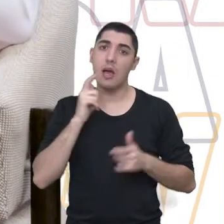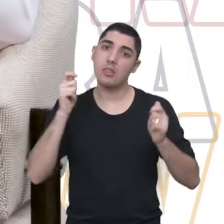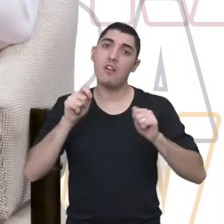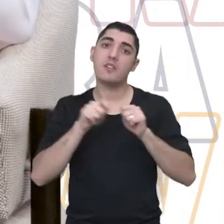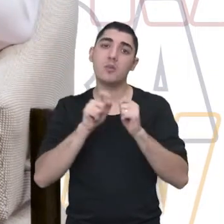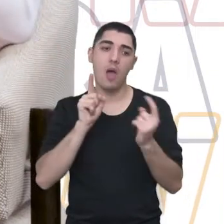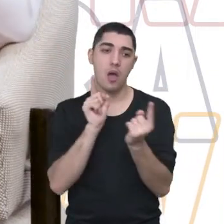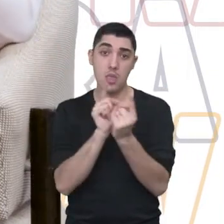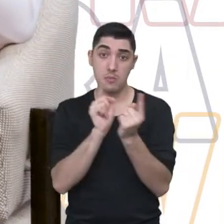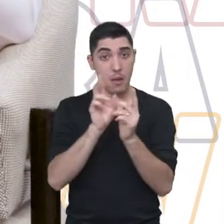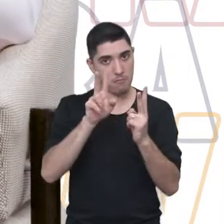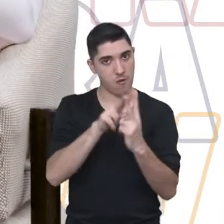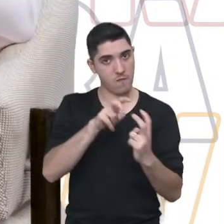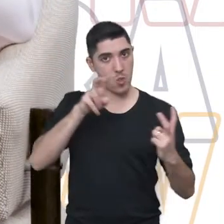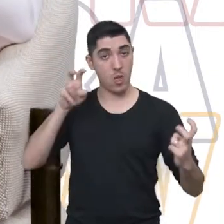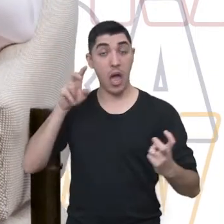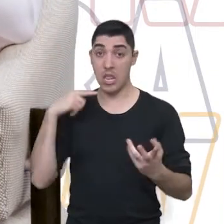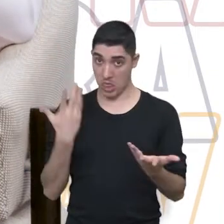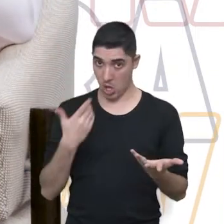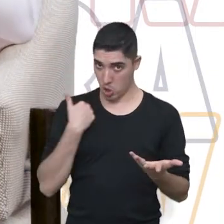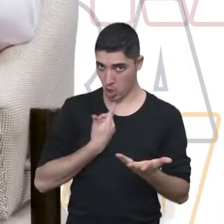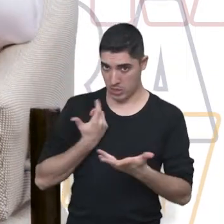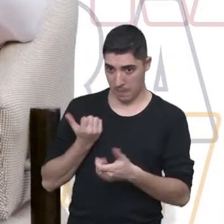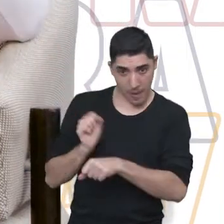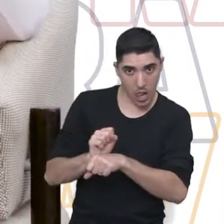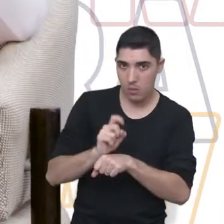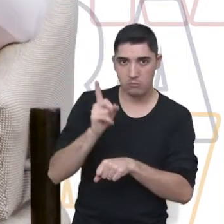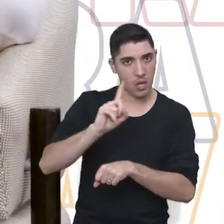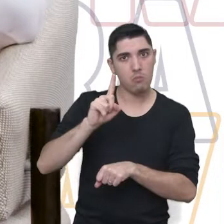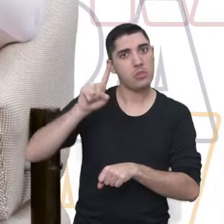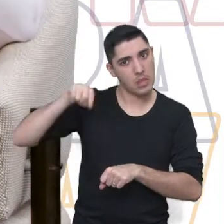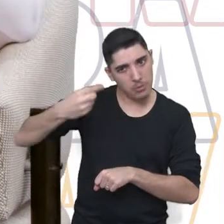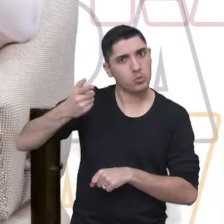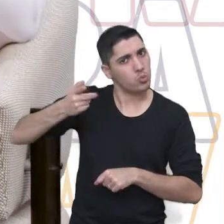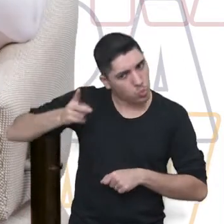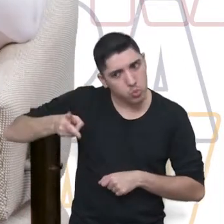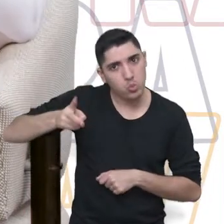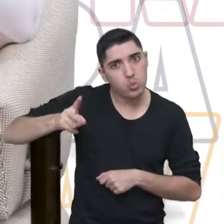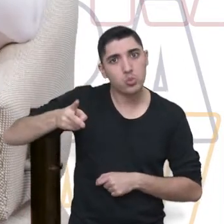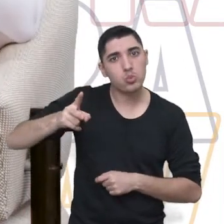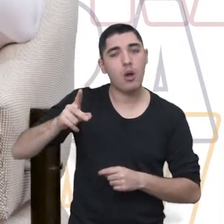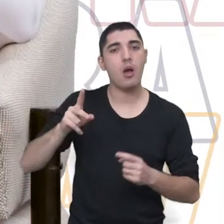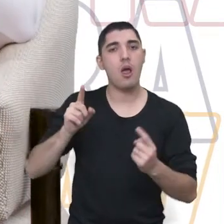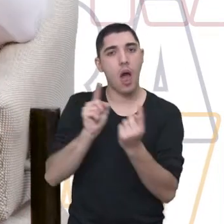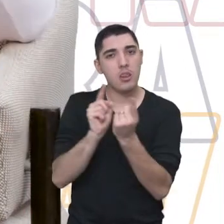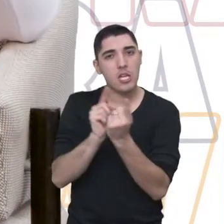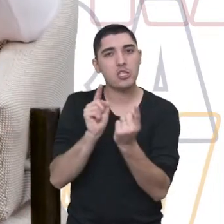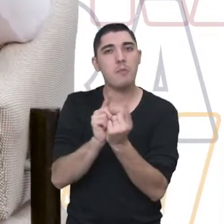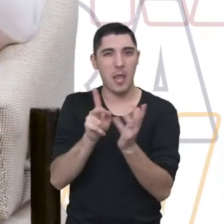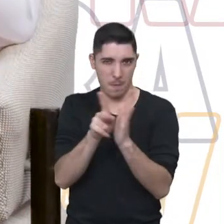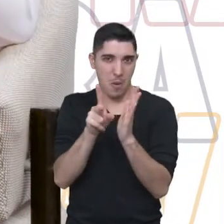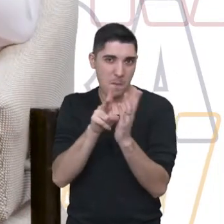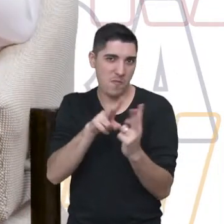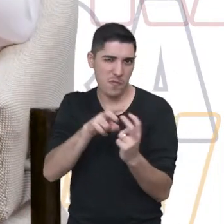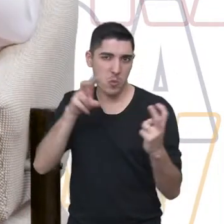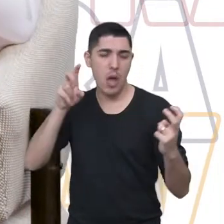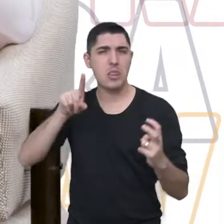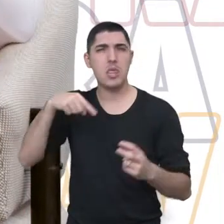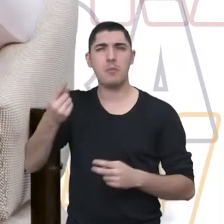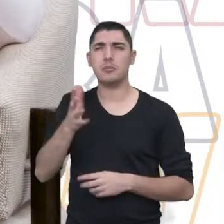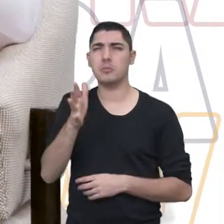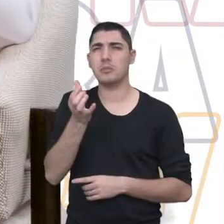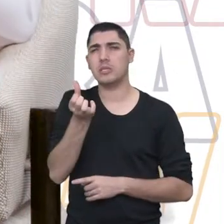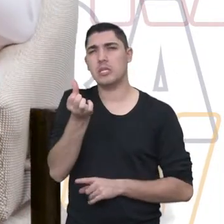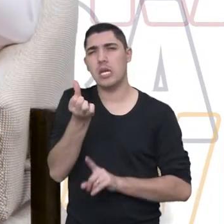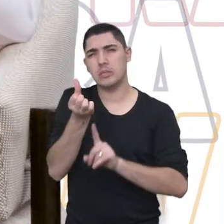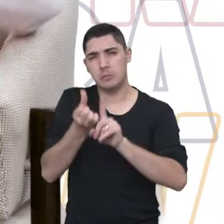atendimento online. Então nós não paramos, continuamos com as pessoas online. Aí depois a gente, acho que foi uns seis